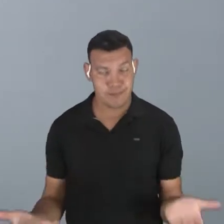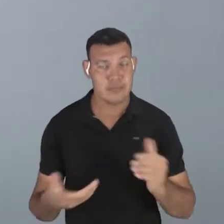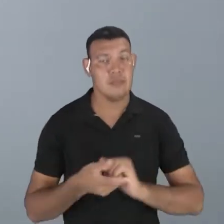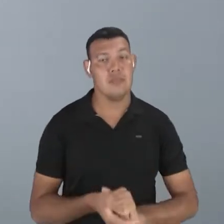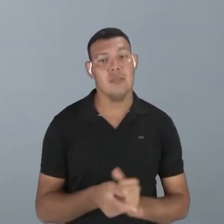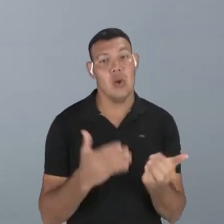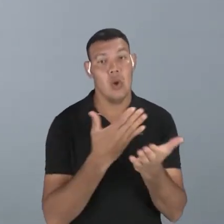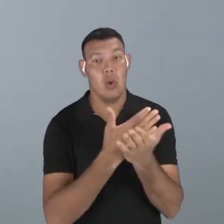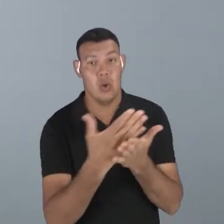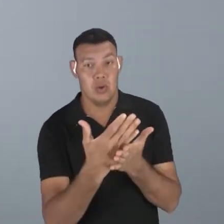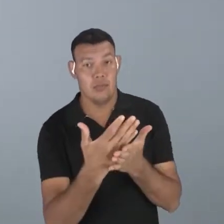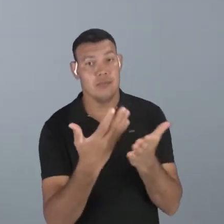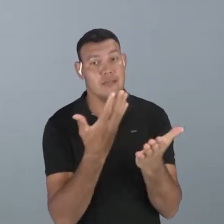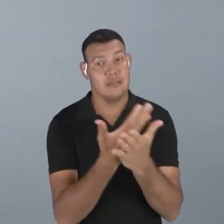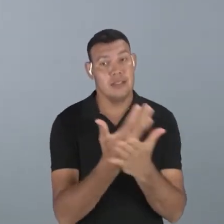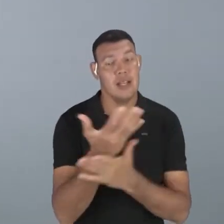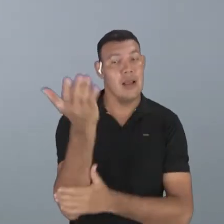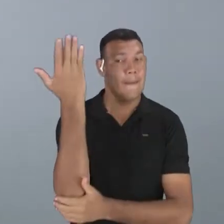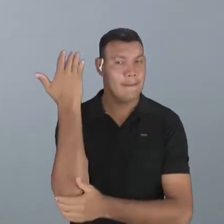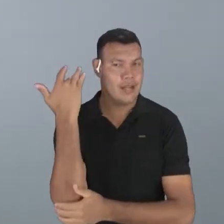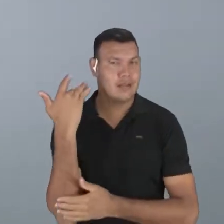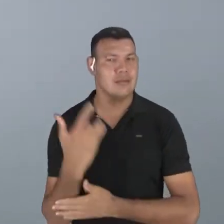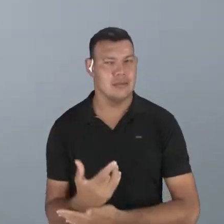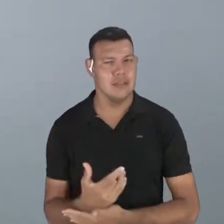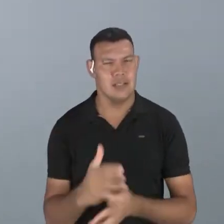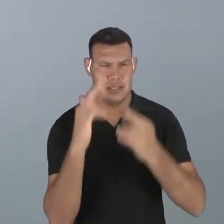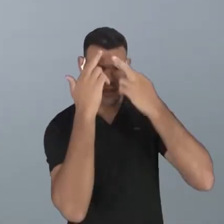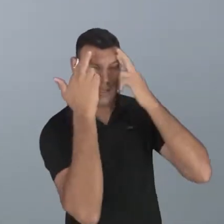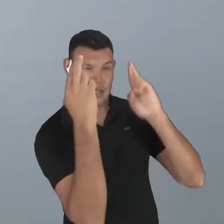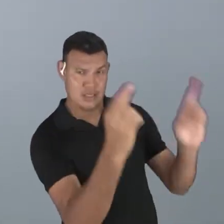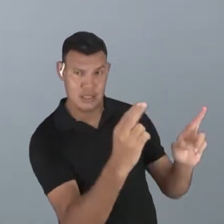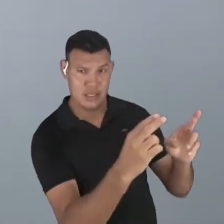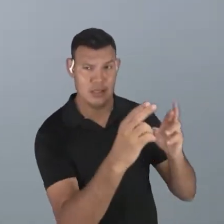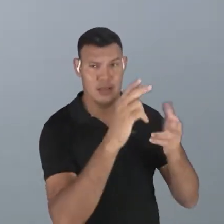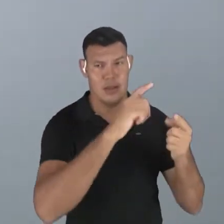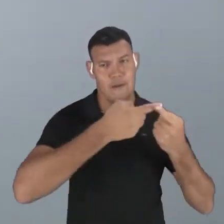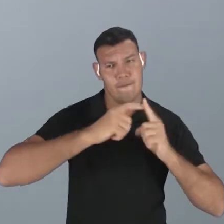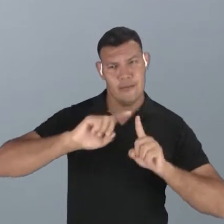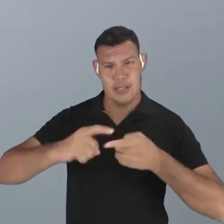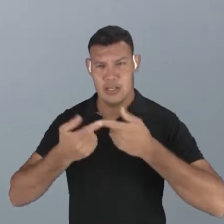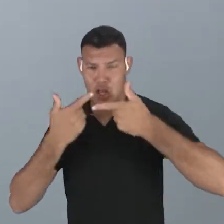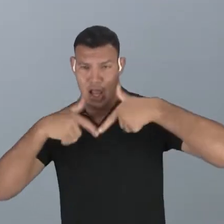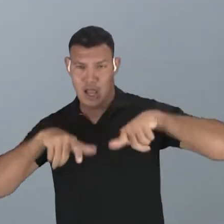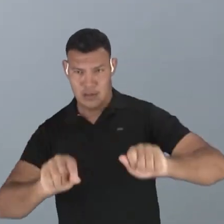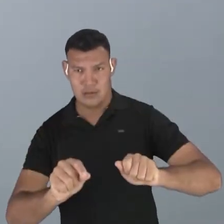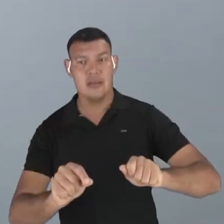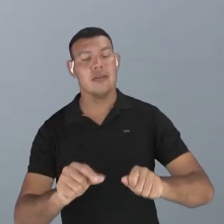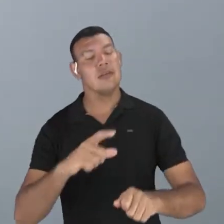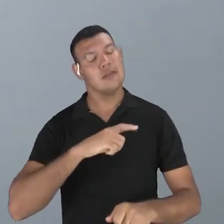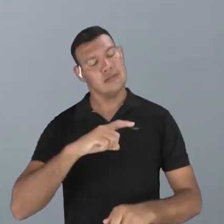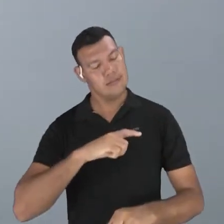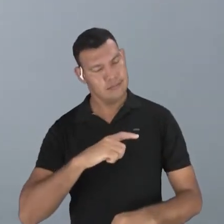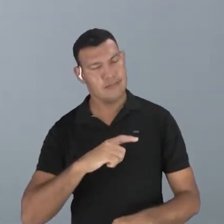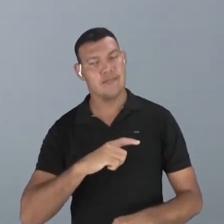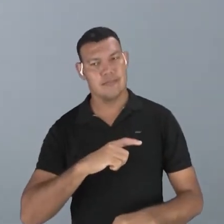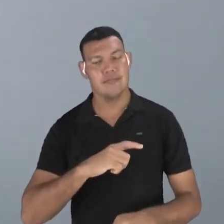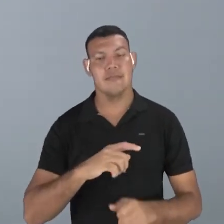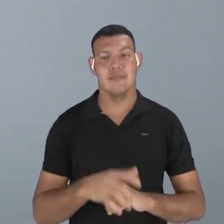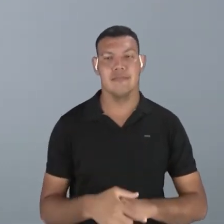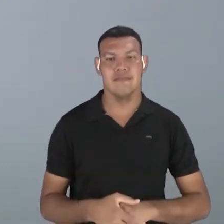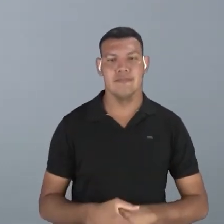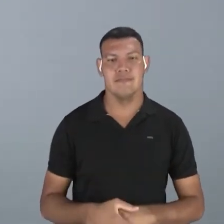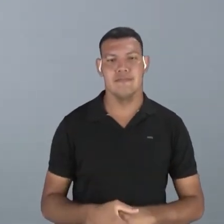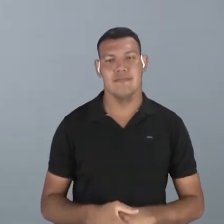iniciamos a aula anterior, falamos sobre o respeito às variações linguísticas, que ocorre desvios